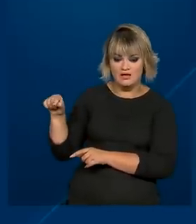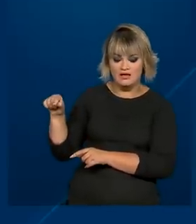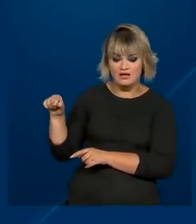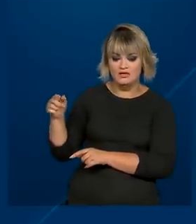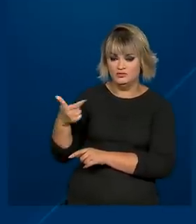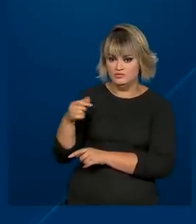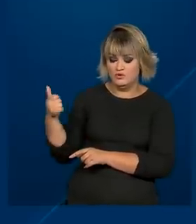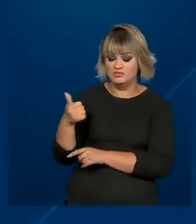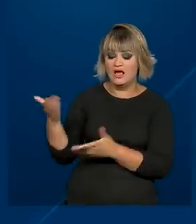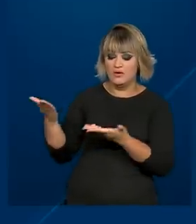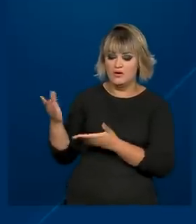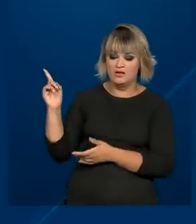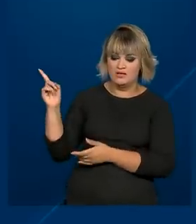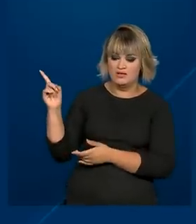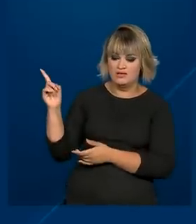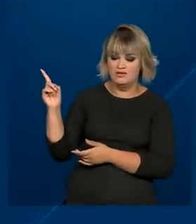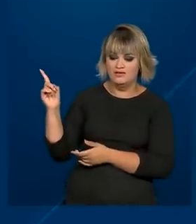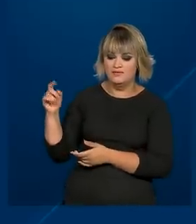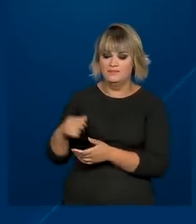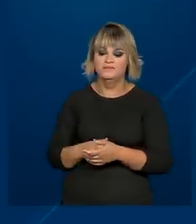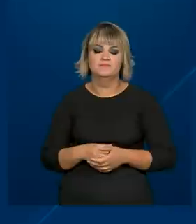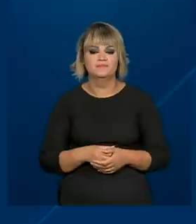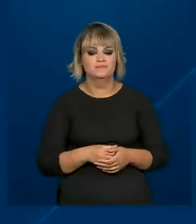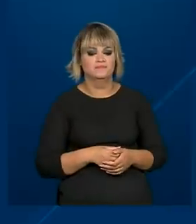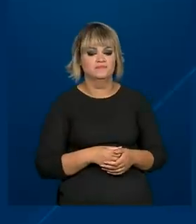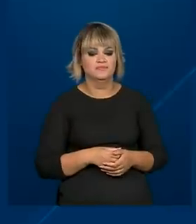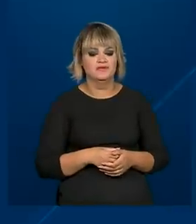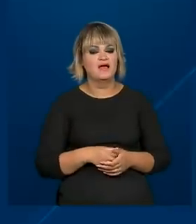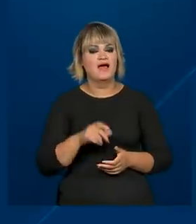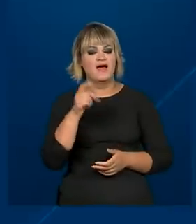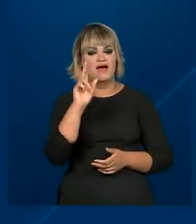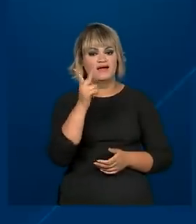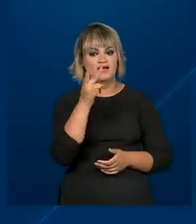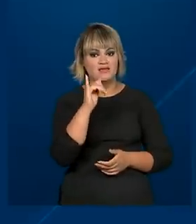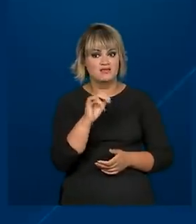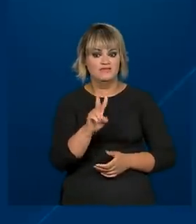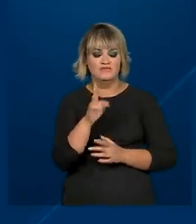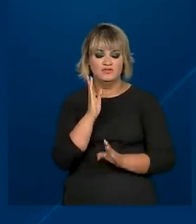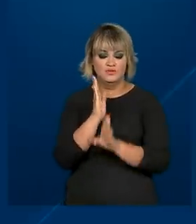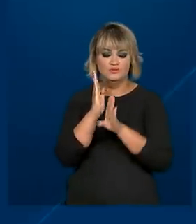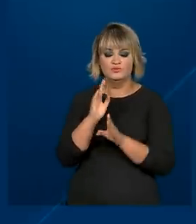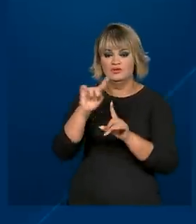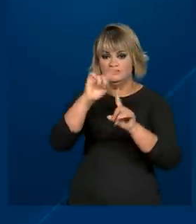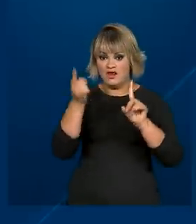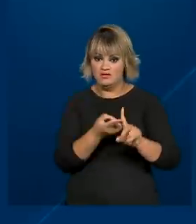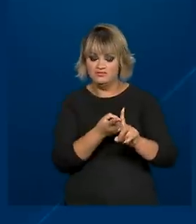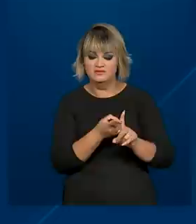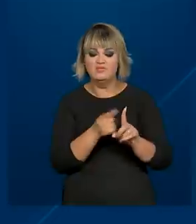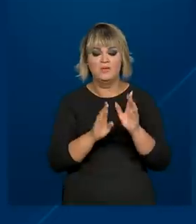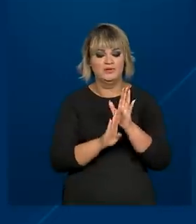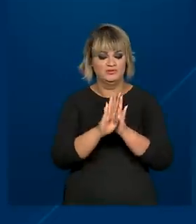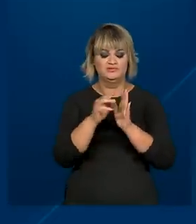casos a cada 100 mil em 2021. Já a taxa de detecção de HIV em gestantes